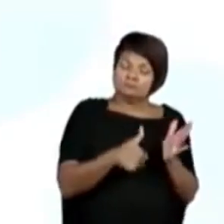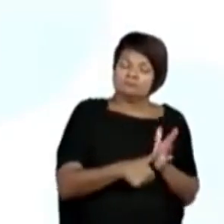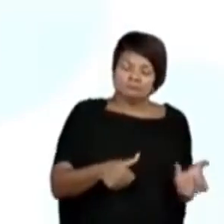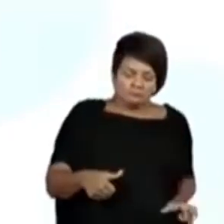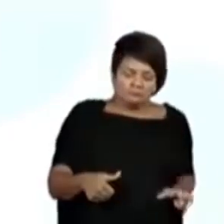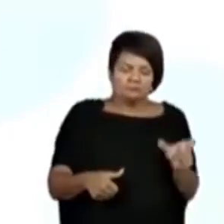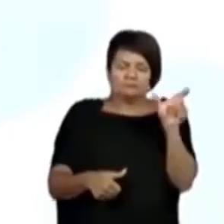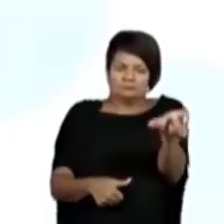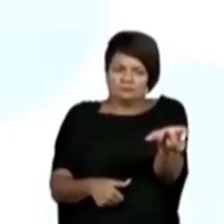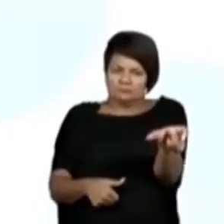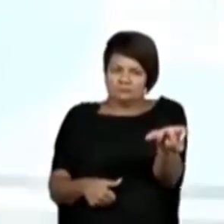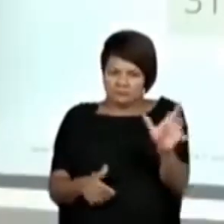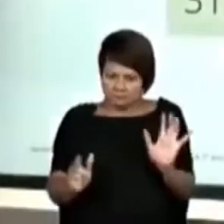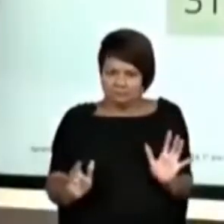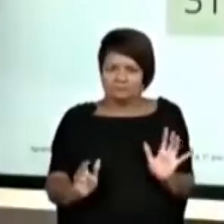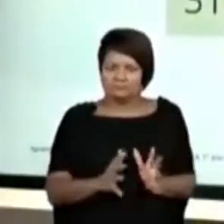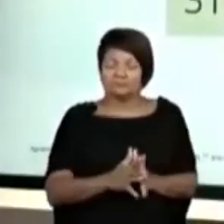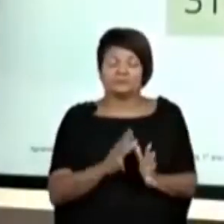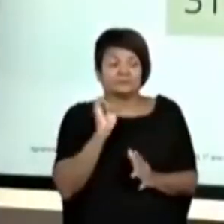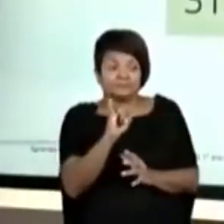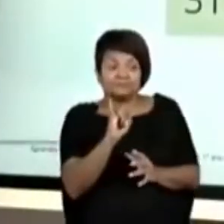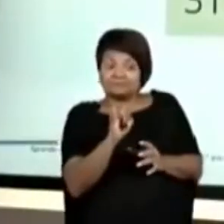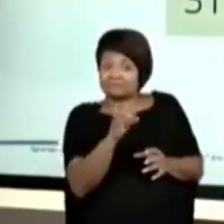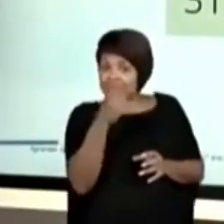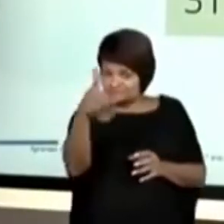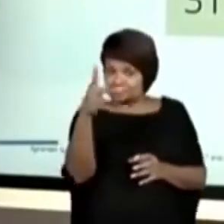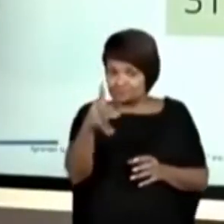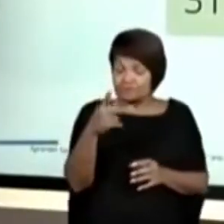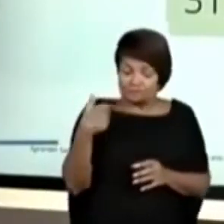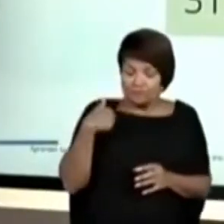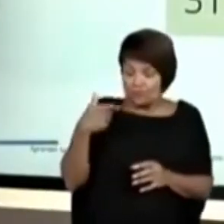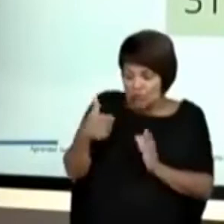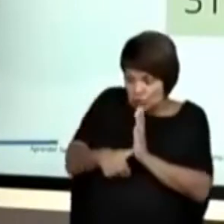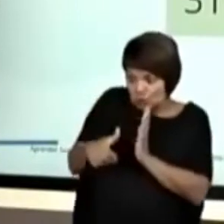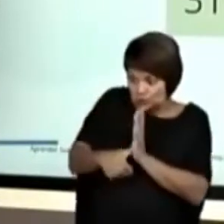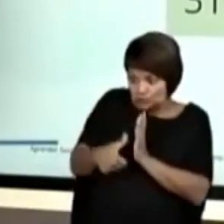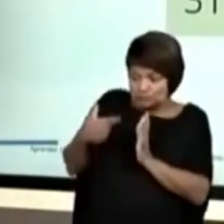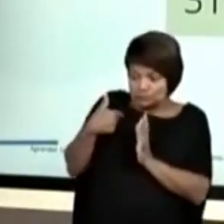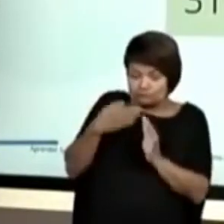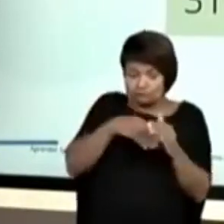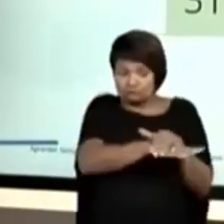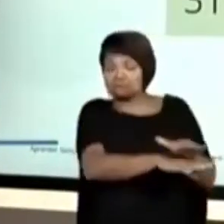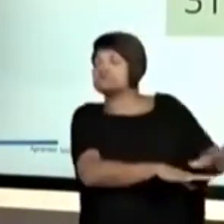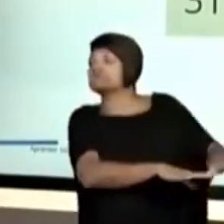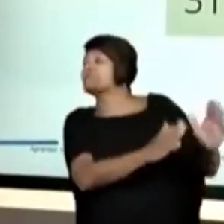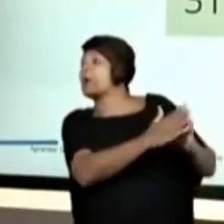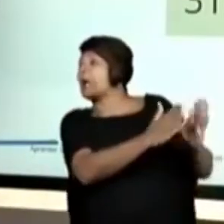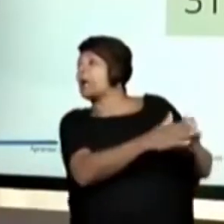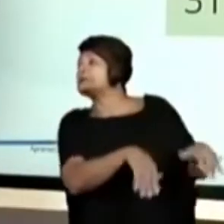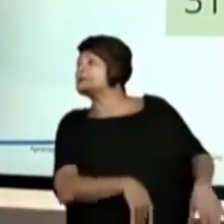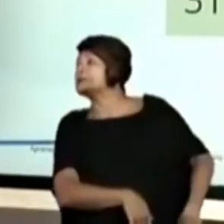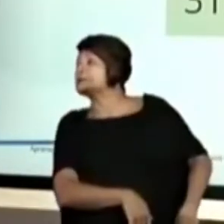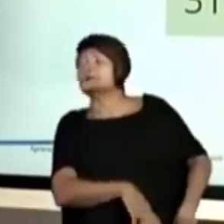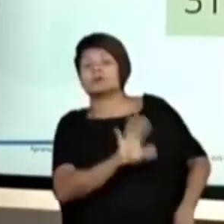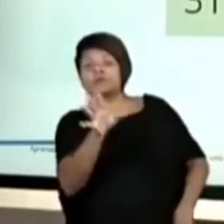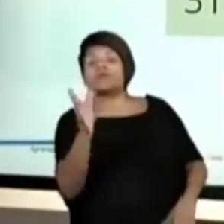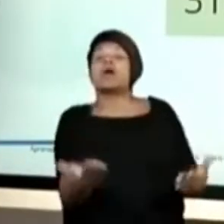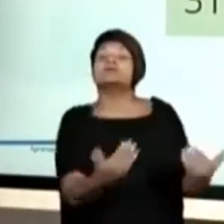identificação. Se vocês não andam com o seu documento de identificação, quem deve andar com ele é o seu